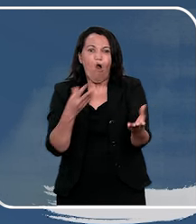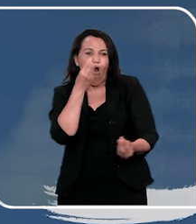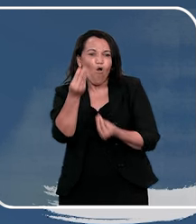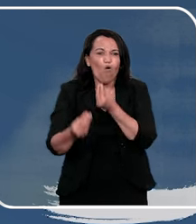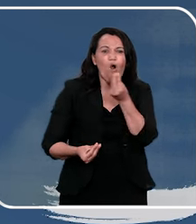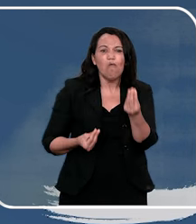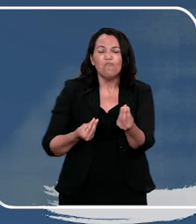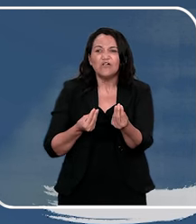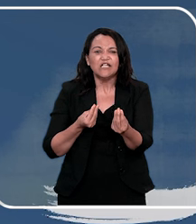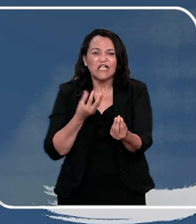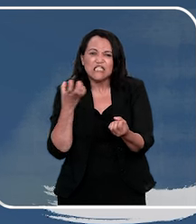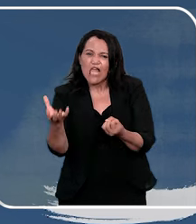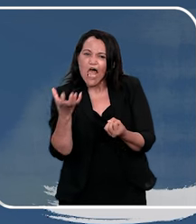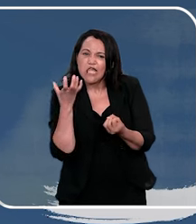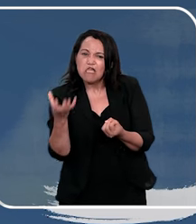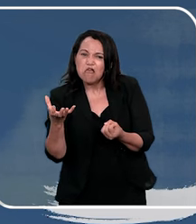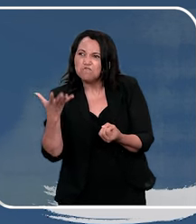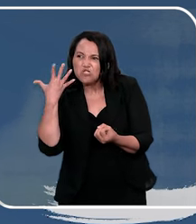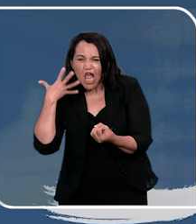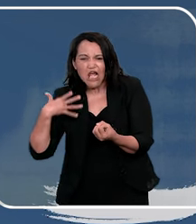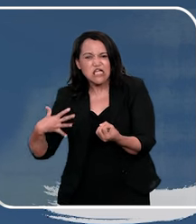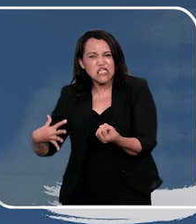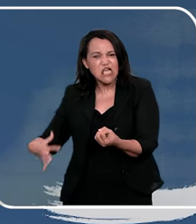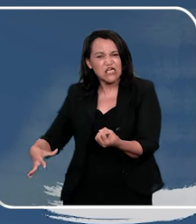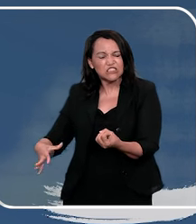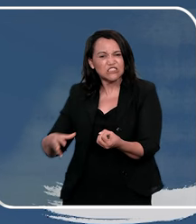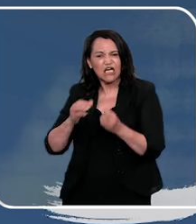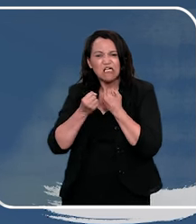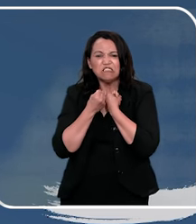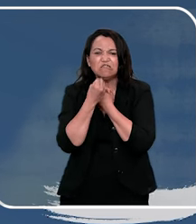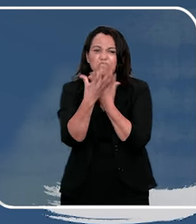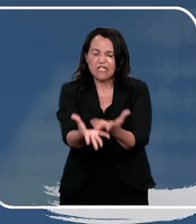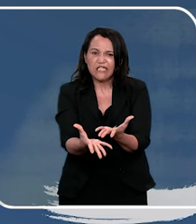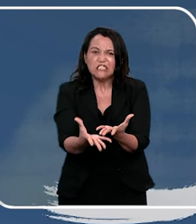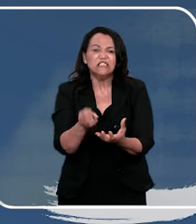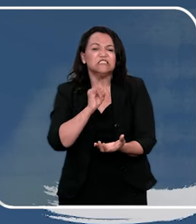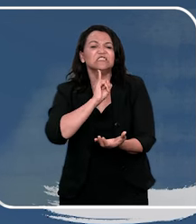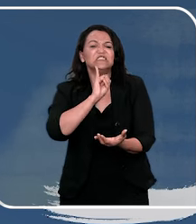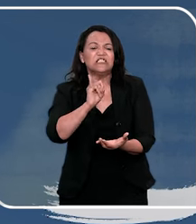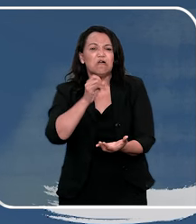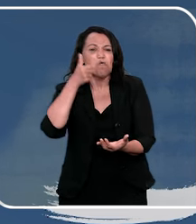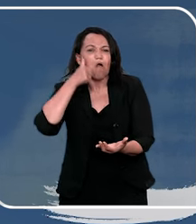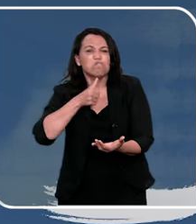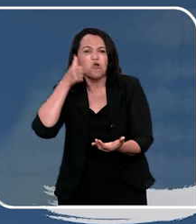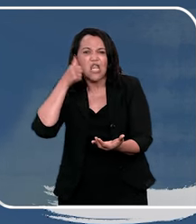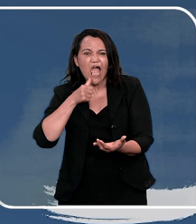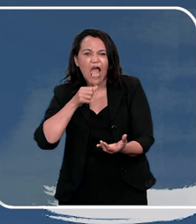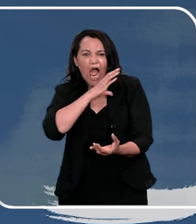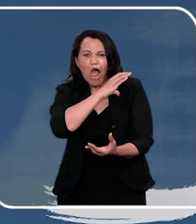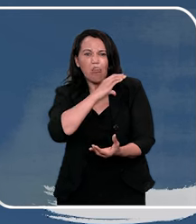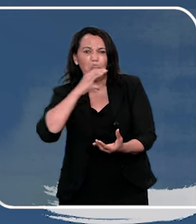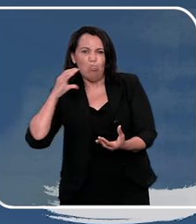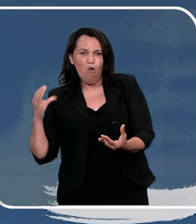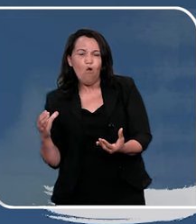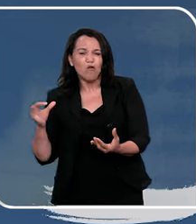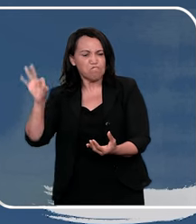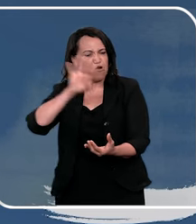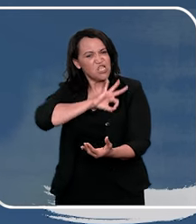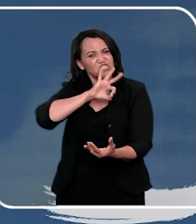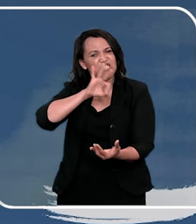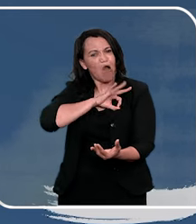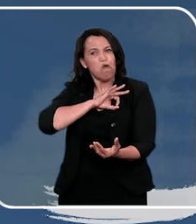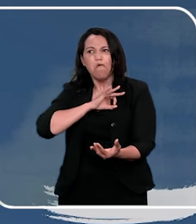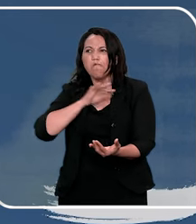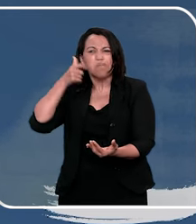manipuladores, então como que ela, agora como que a gente quer que uma criança conte, se uma mulher adulta policial, que entende de violência,